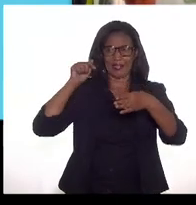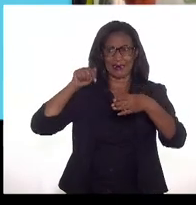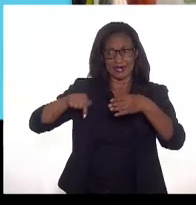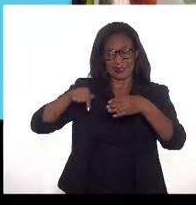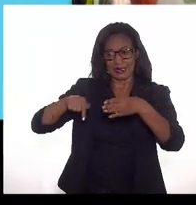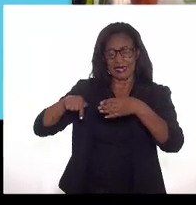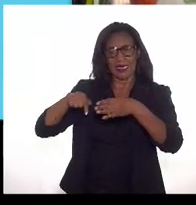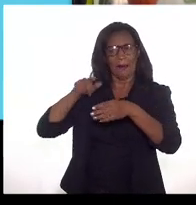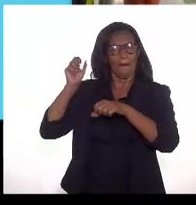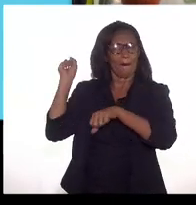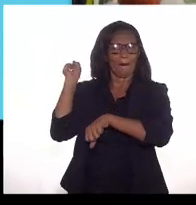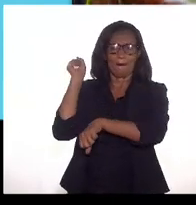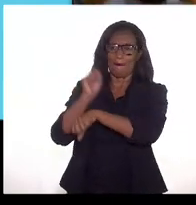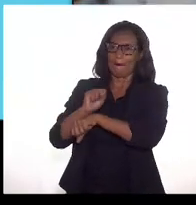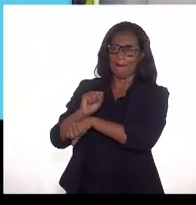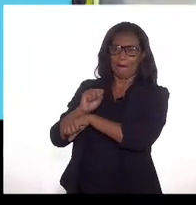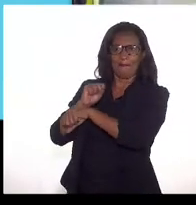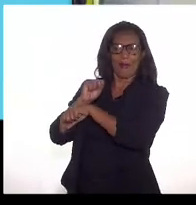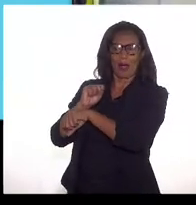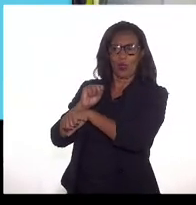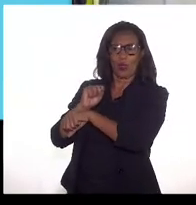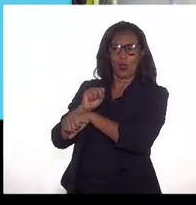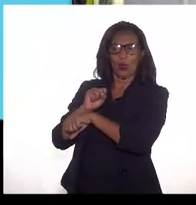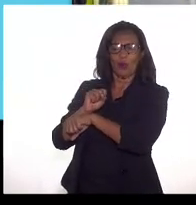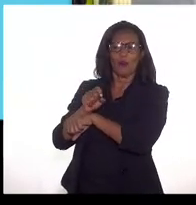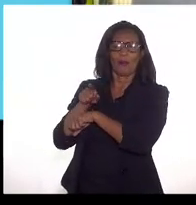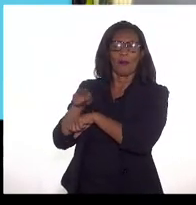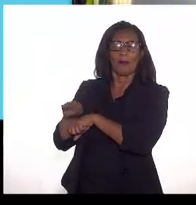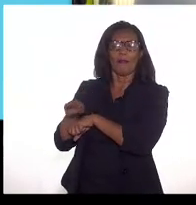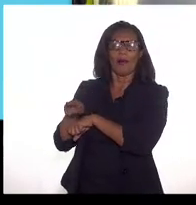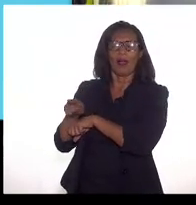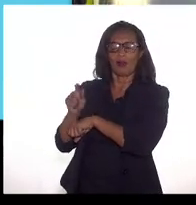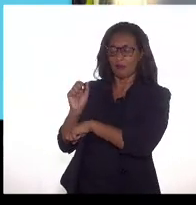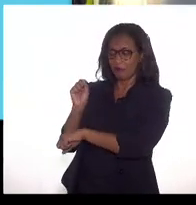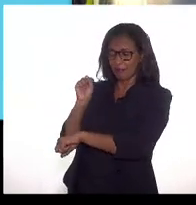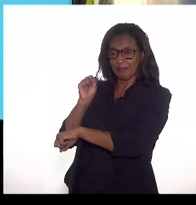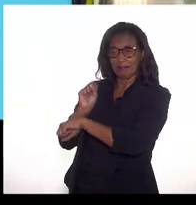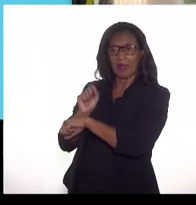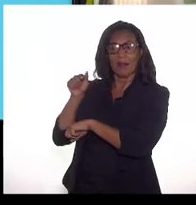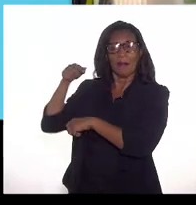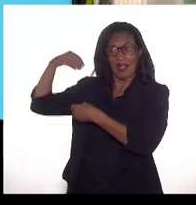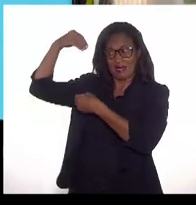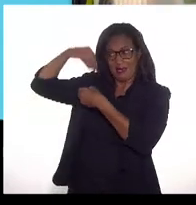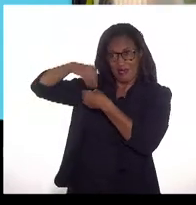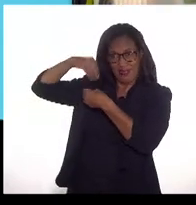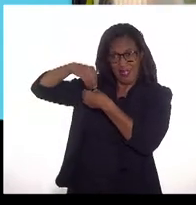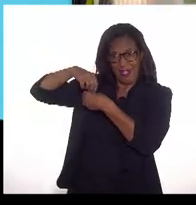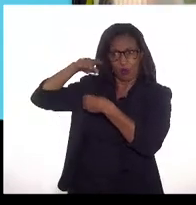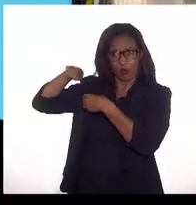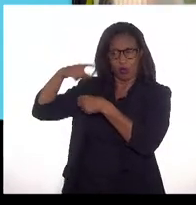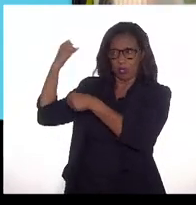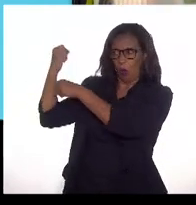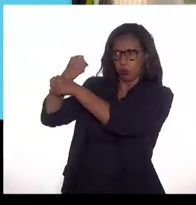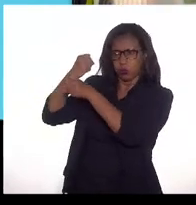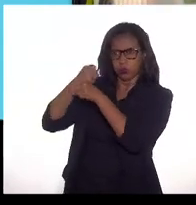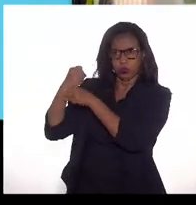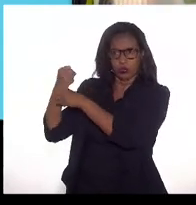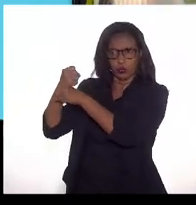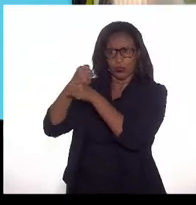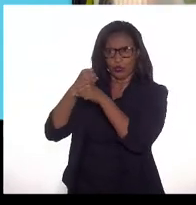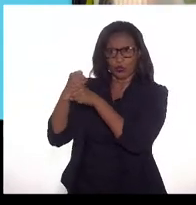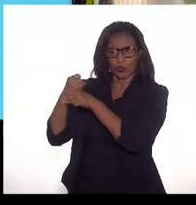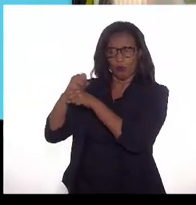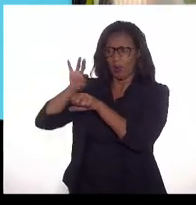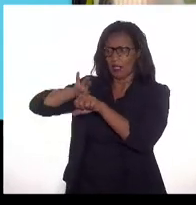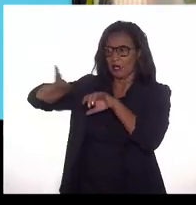produtiva para que fosse implantado nessas plataformas uma planta de